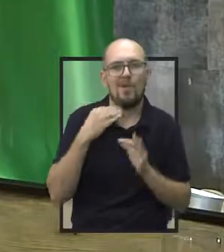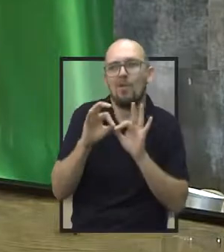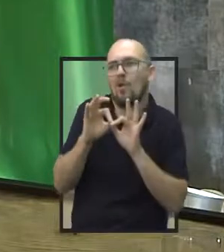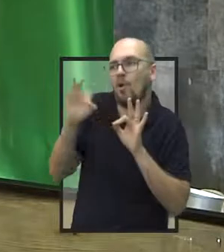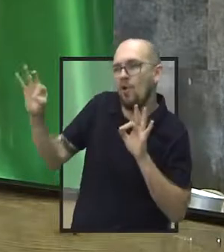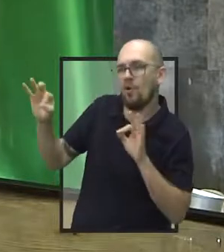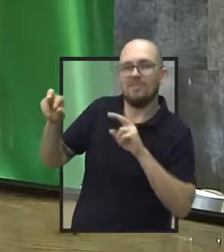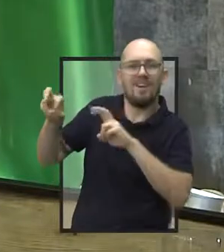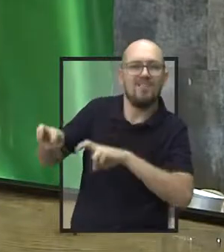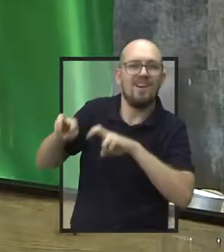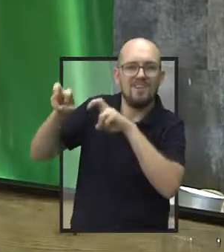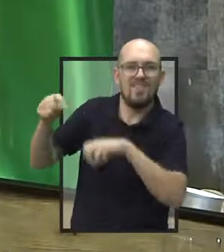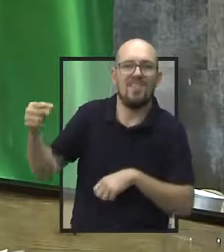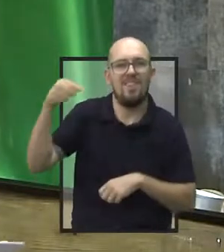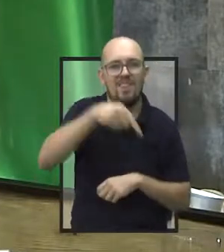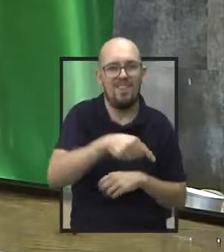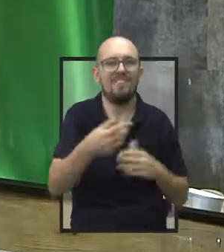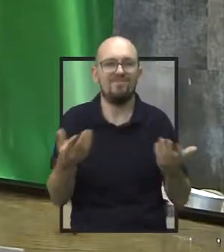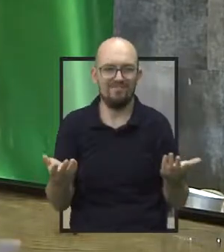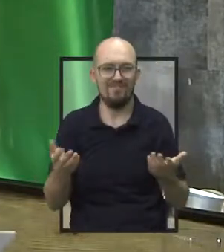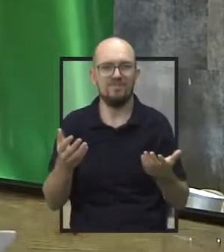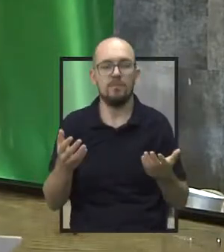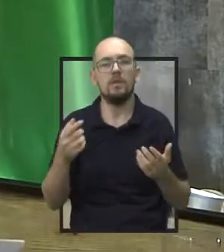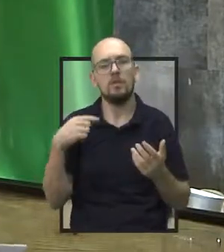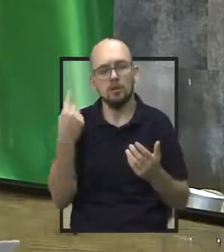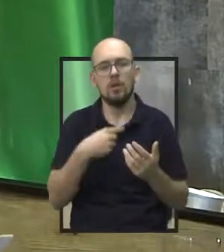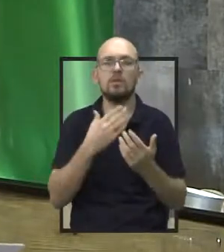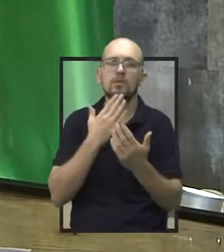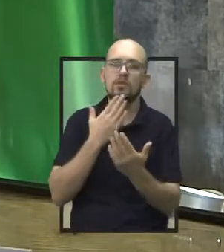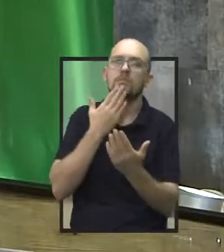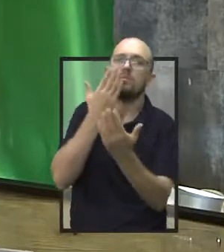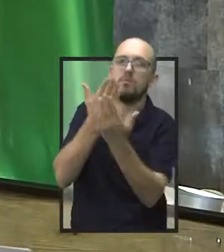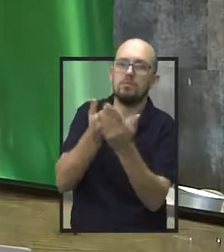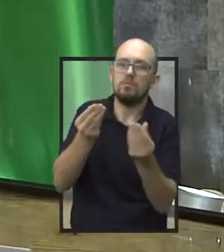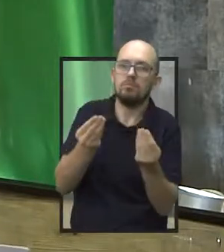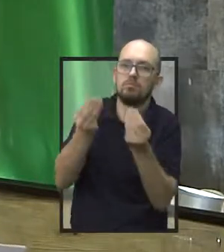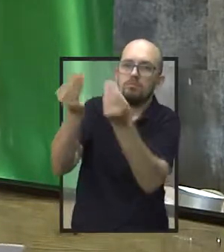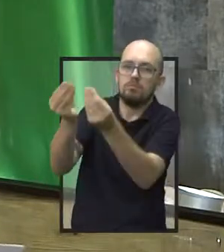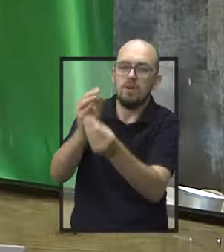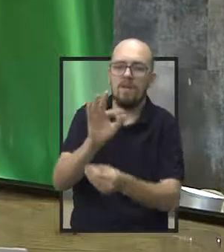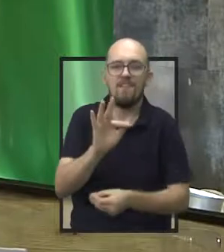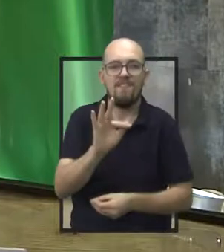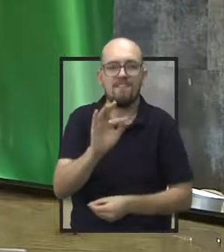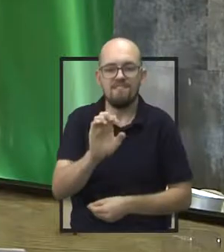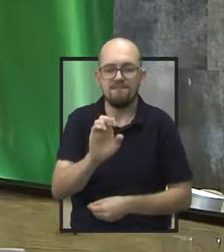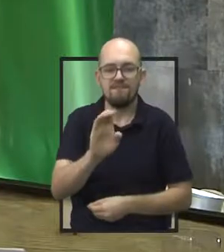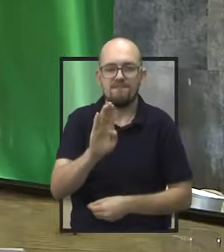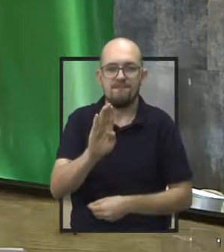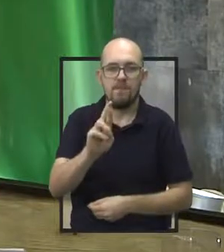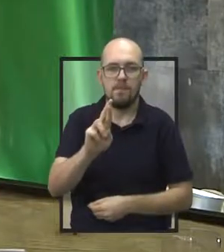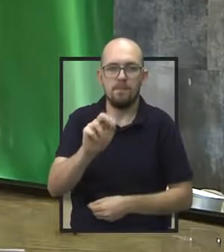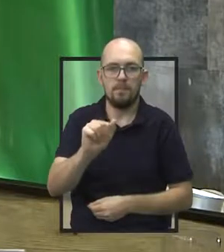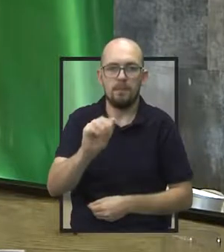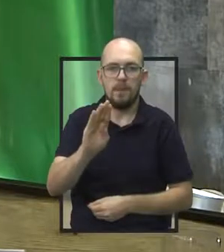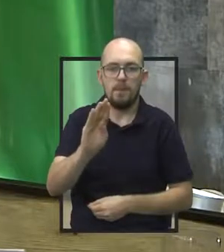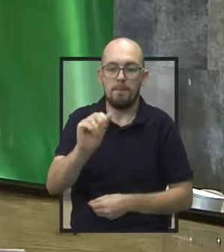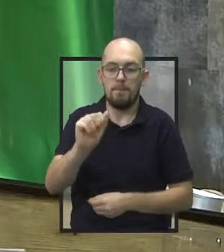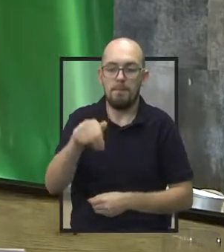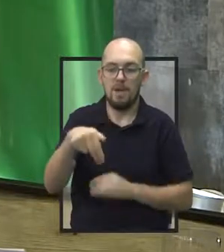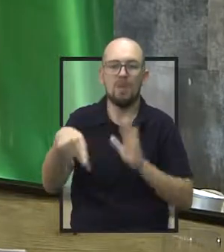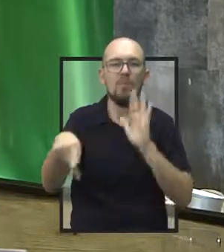Então, nós entramos com o requerimento direcionado à FEBRABAN, que é a federação dos bancos, que